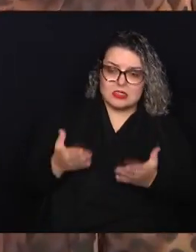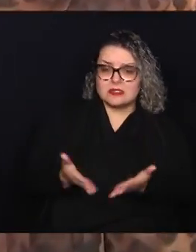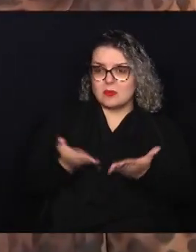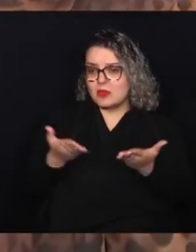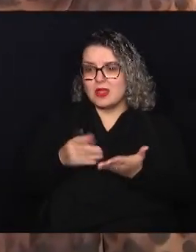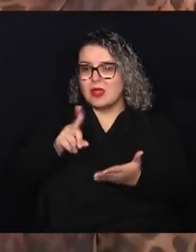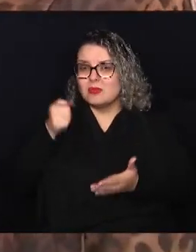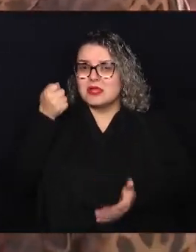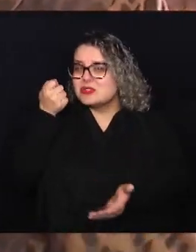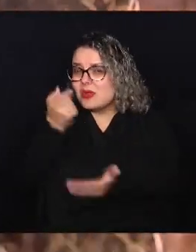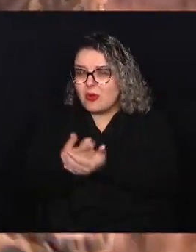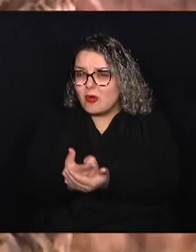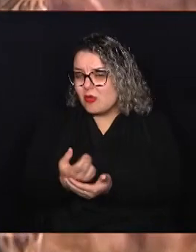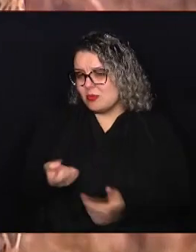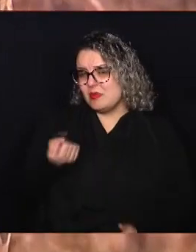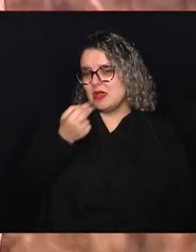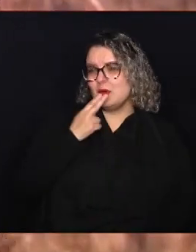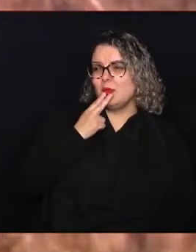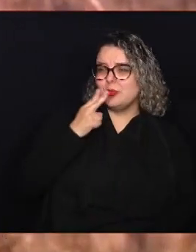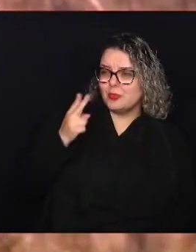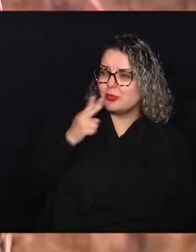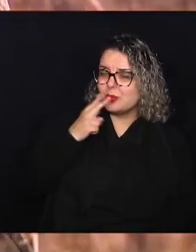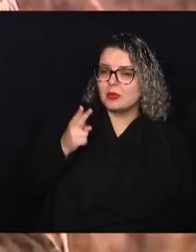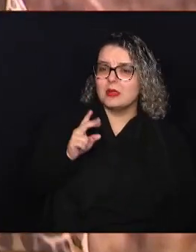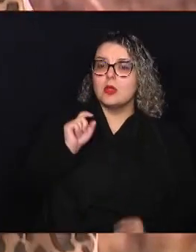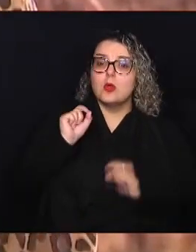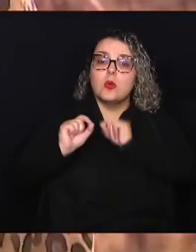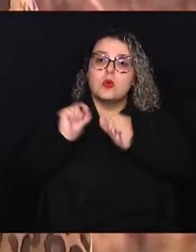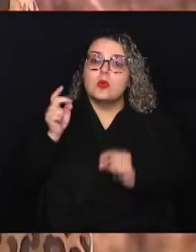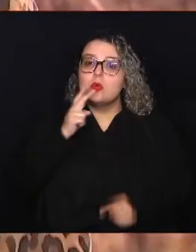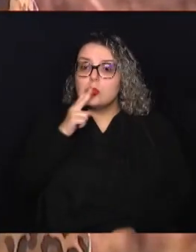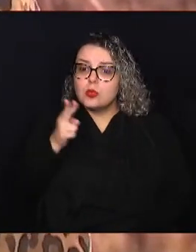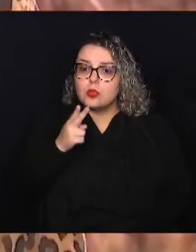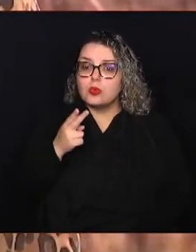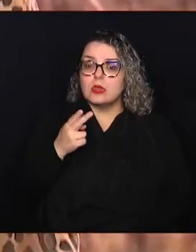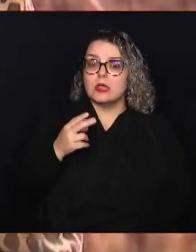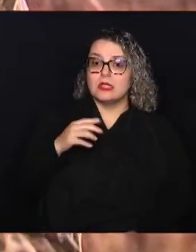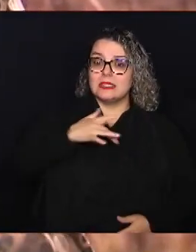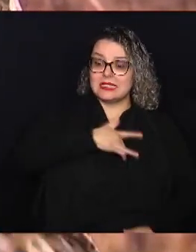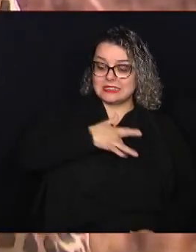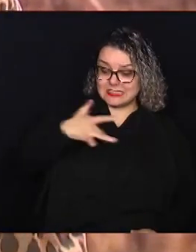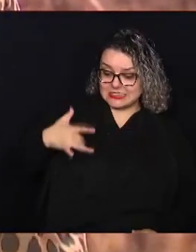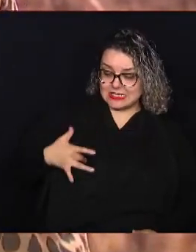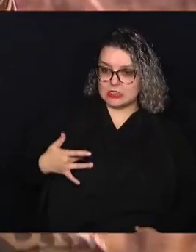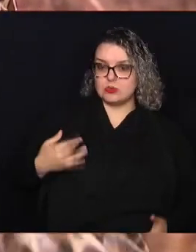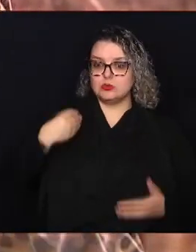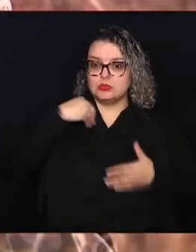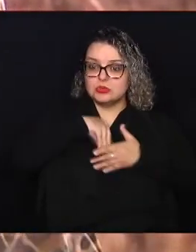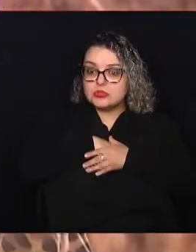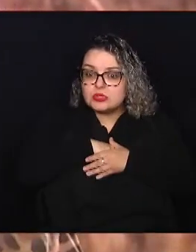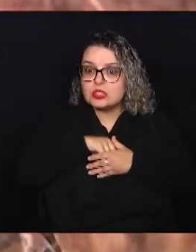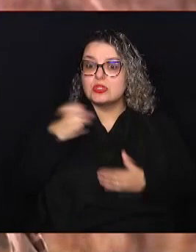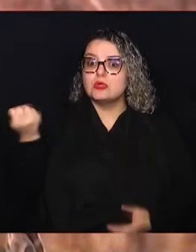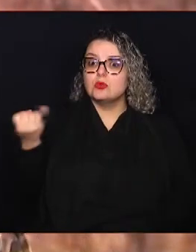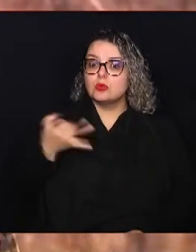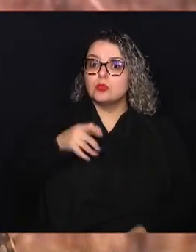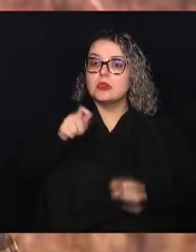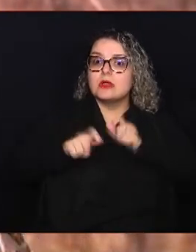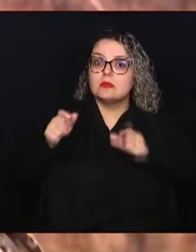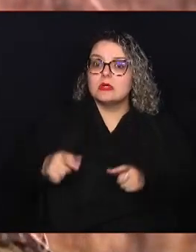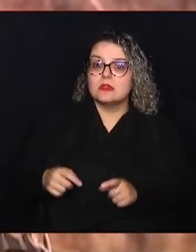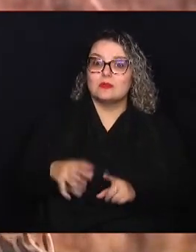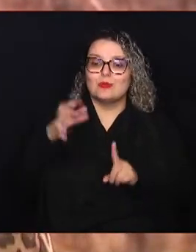do cigarro. É o que o cigarro causa para as pessoas e o quanto que essas pessoas vão impactar